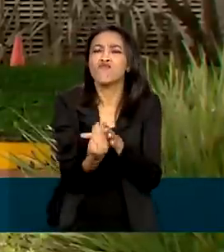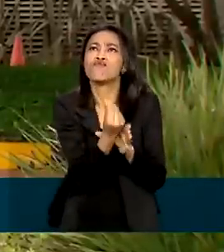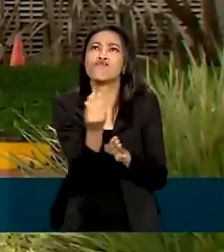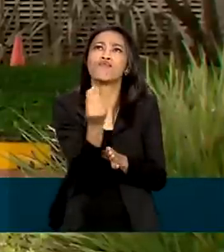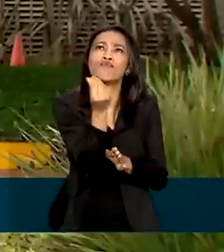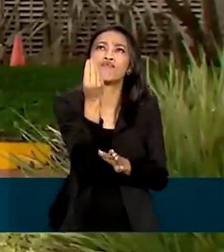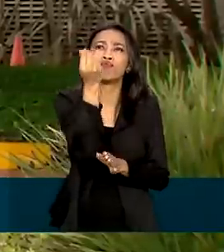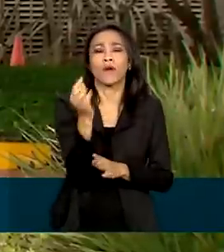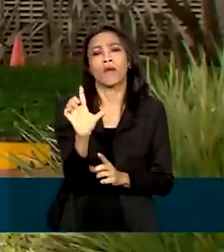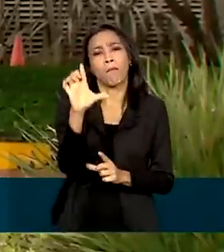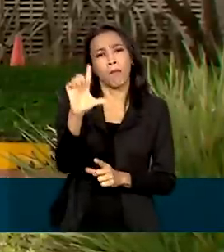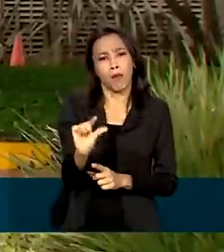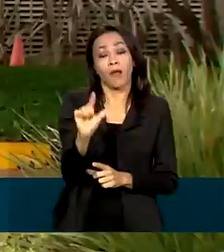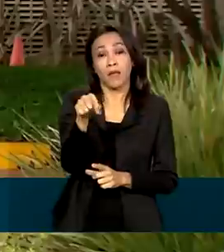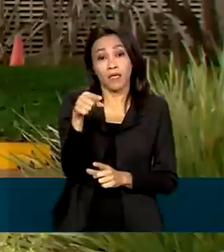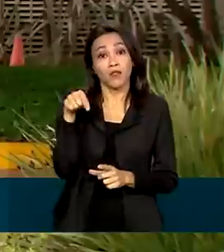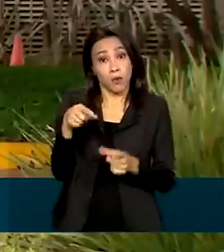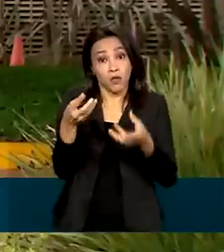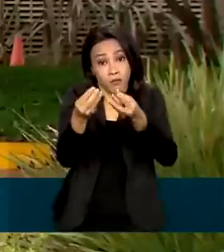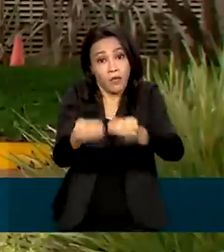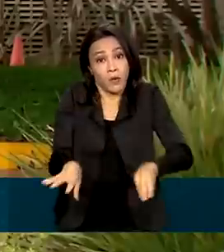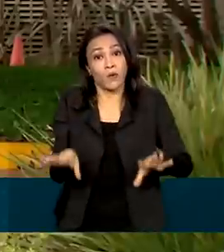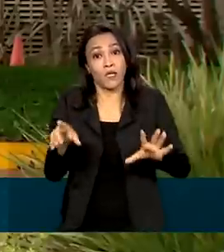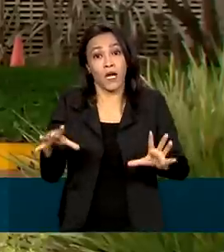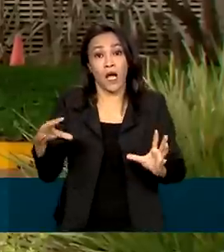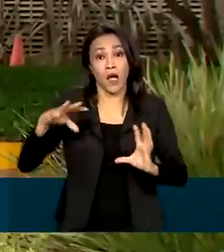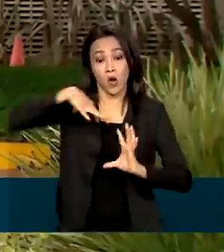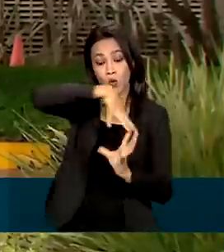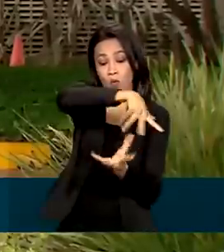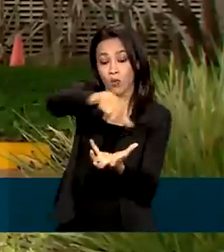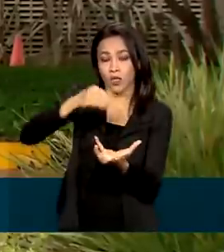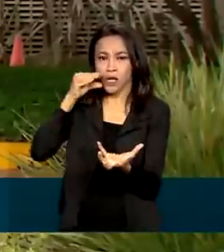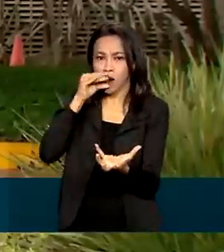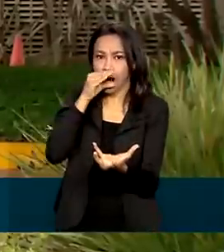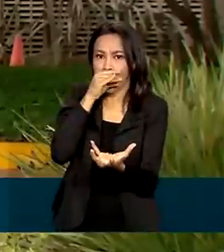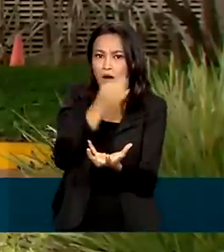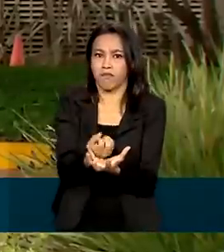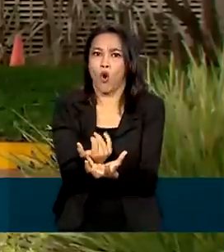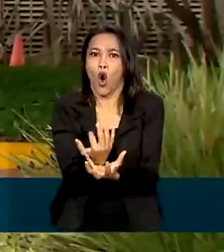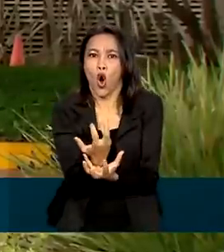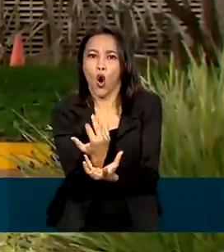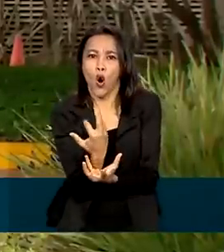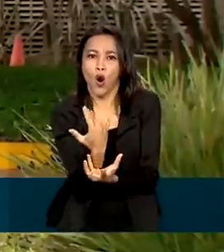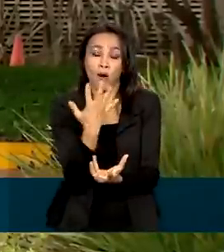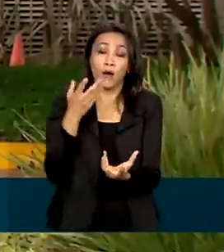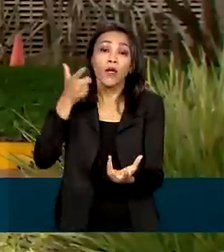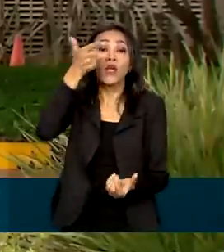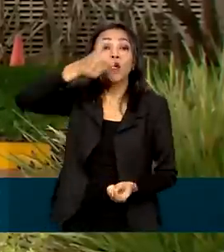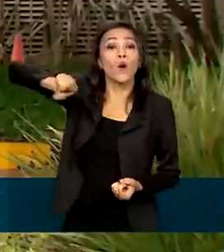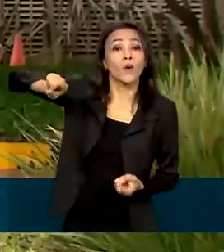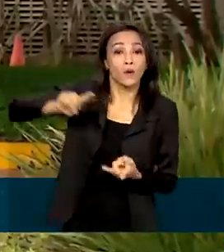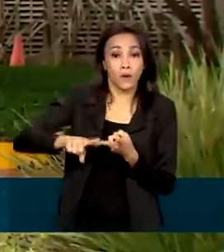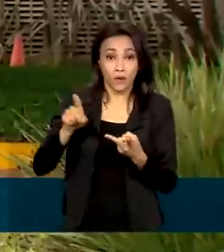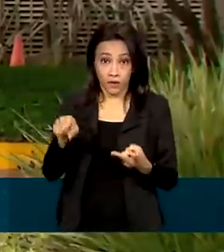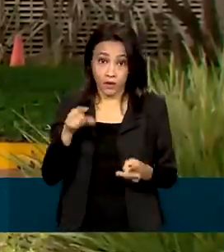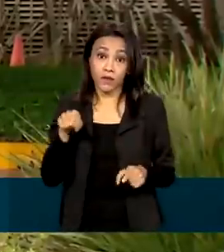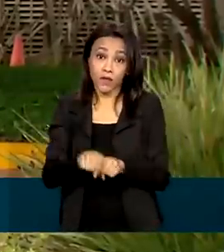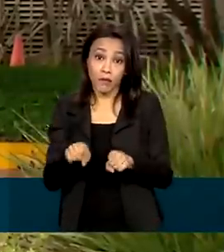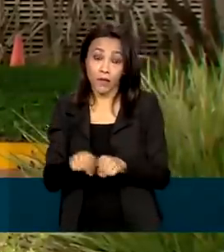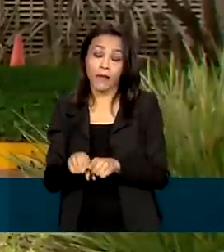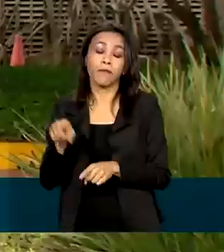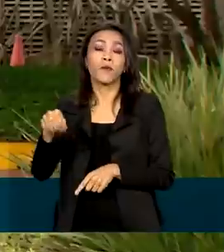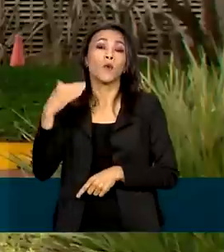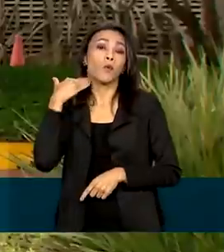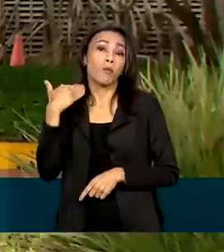que já é comprovado que afeta, que pode causar o efeito estufa. E olha, uma outra novidade que ocorre lá é que a Fundação Banco do Brasil fechou uma